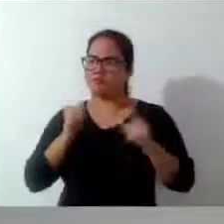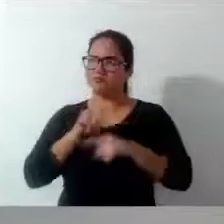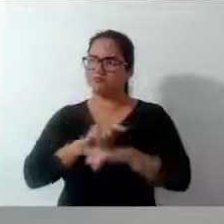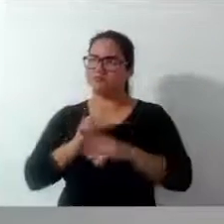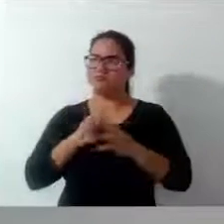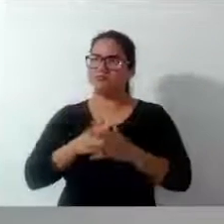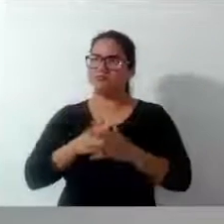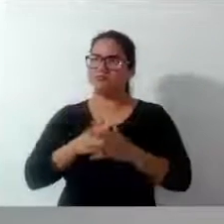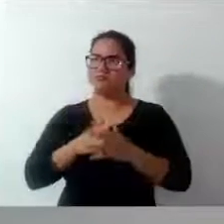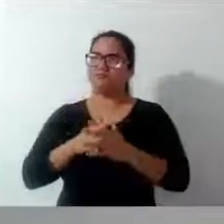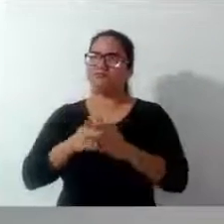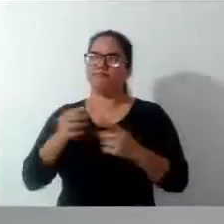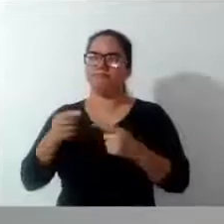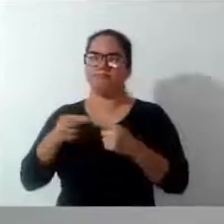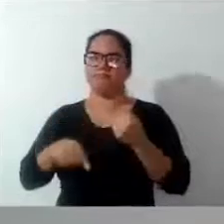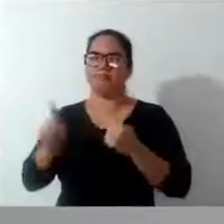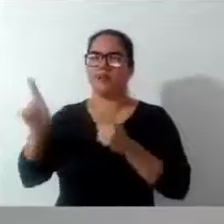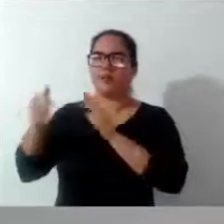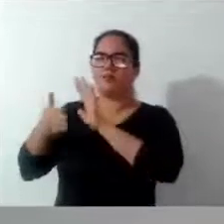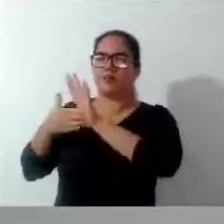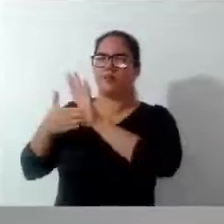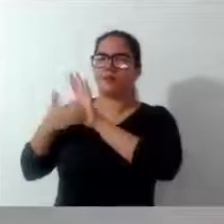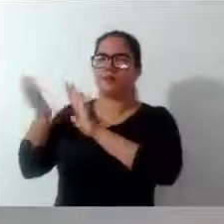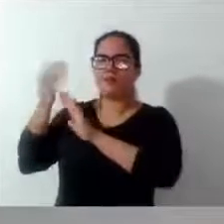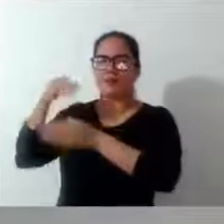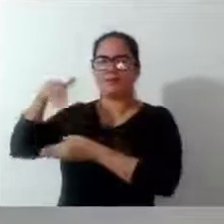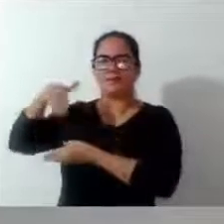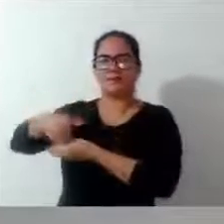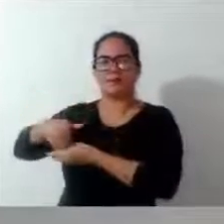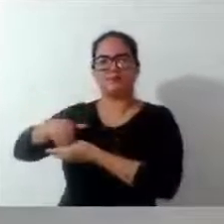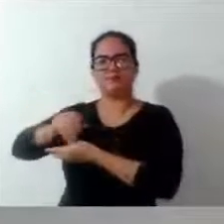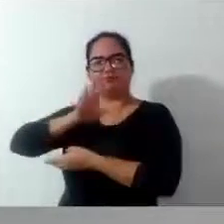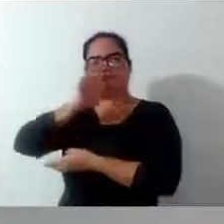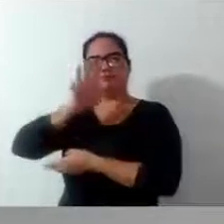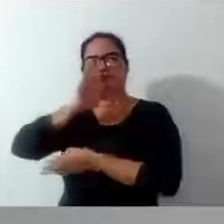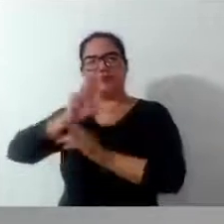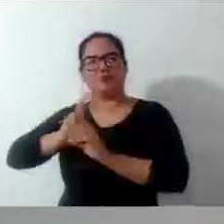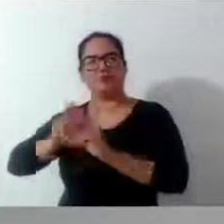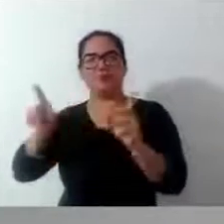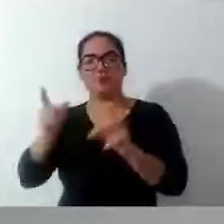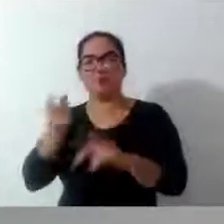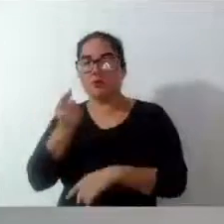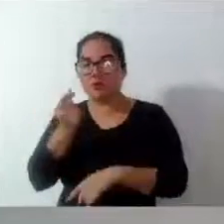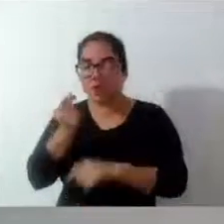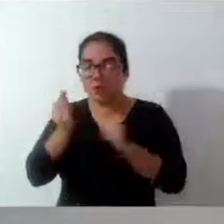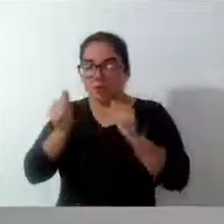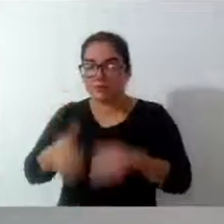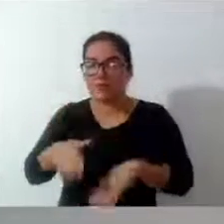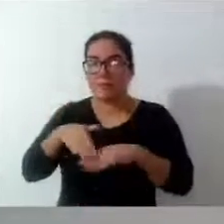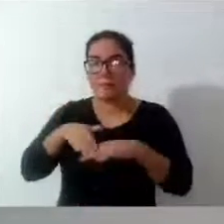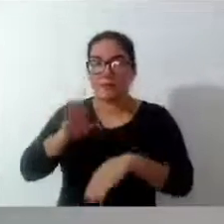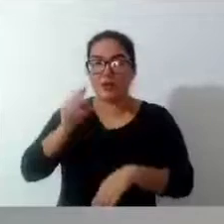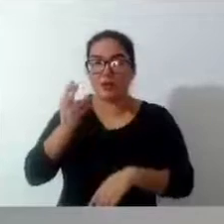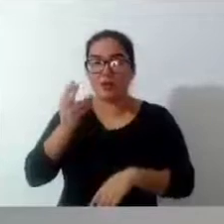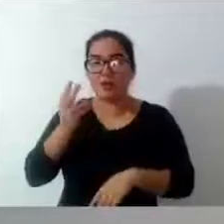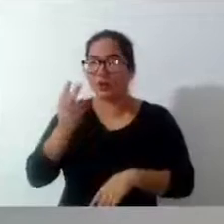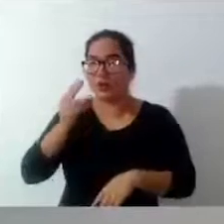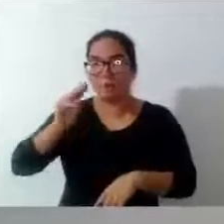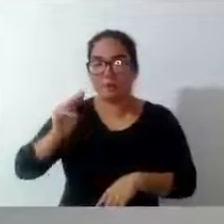Do que ele prometeu lá na eleição. Um custo de mais de 2 milhões por ano